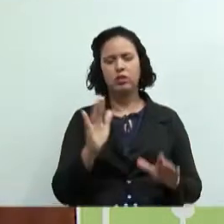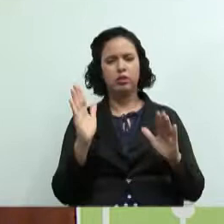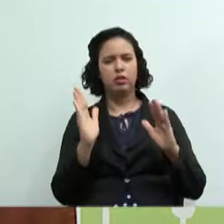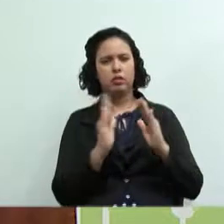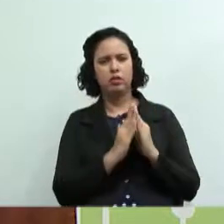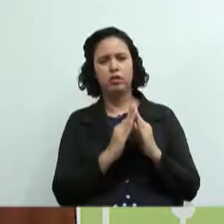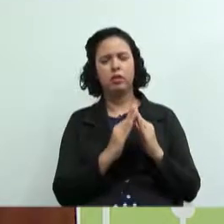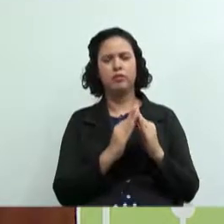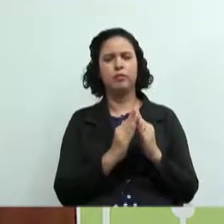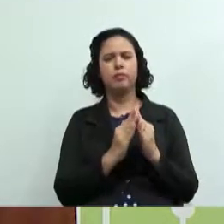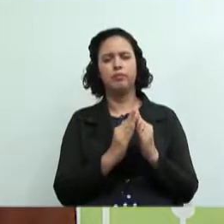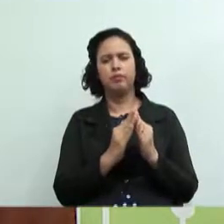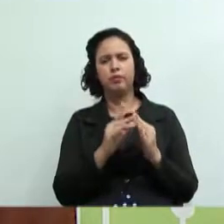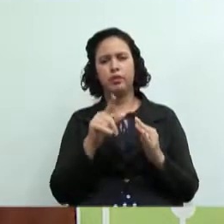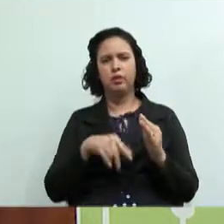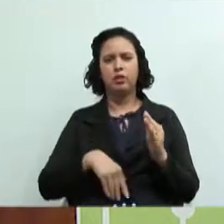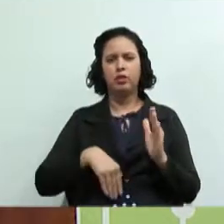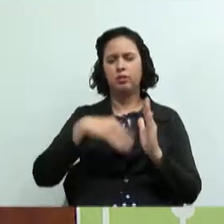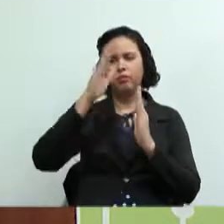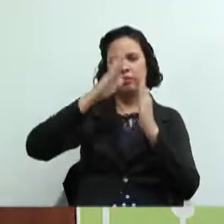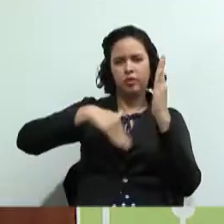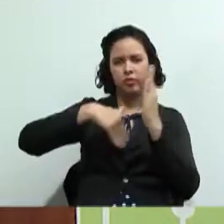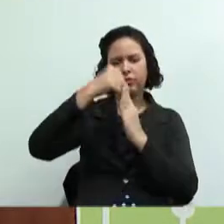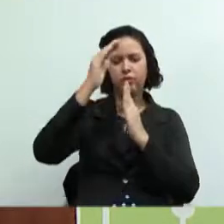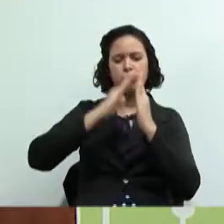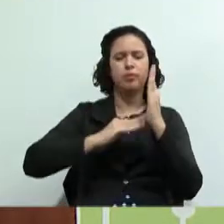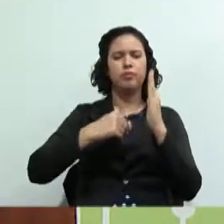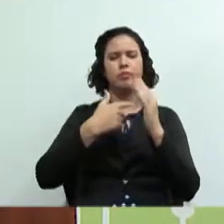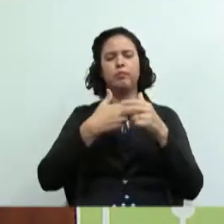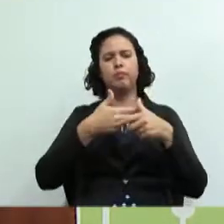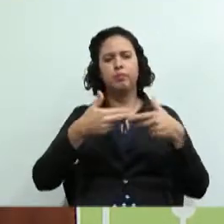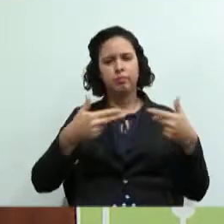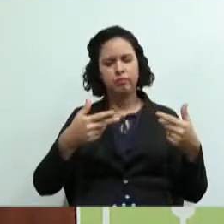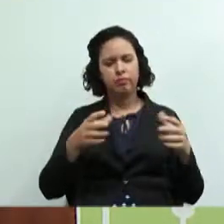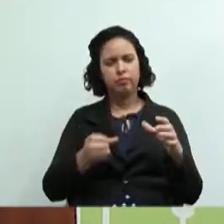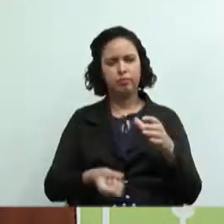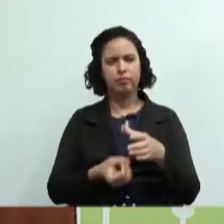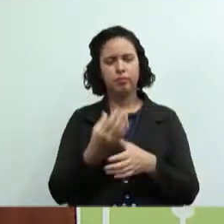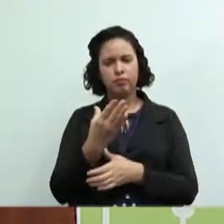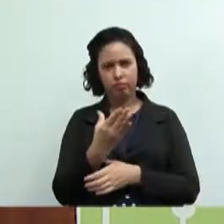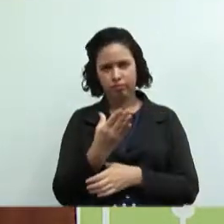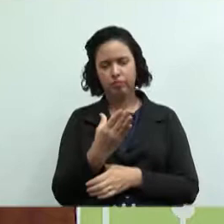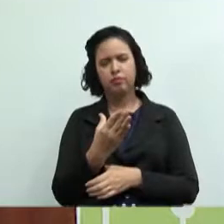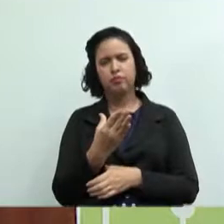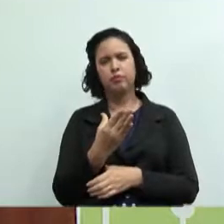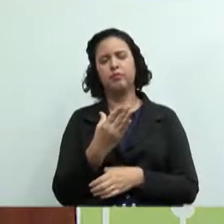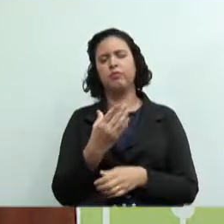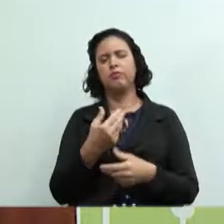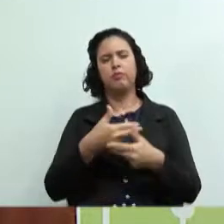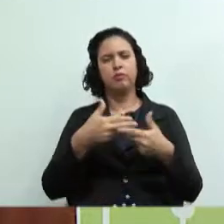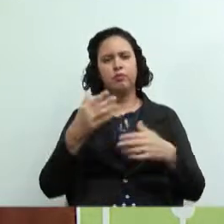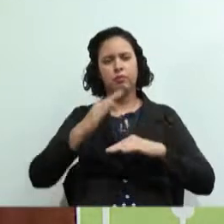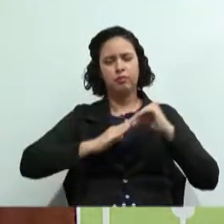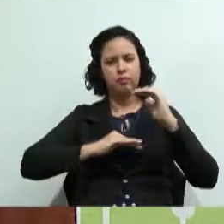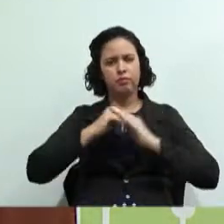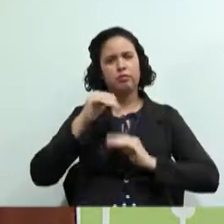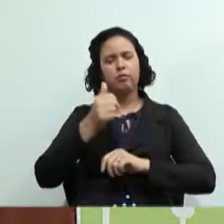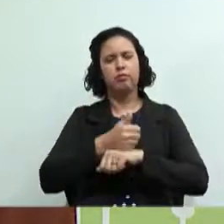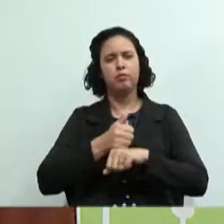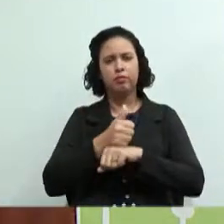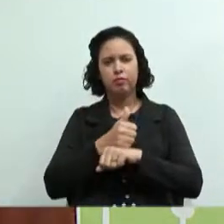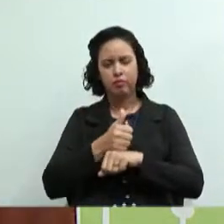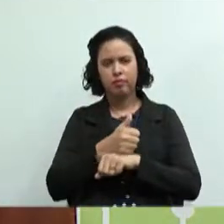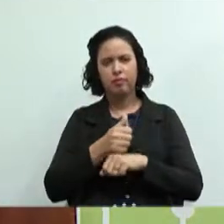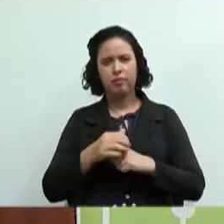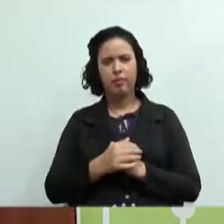reparo em pinturas uma cooperativa de pedreiros eletricistas bombeiros hidráulicos e pintores uma